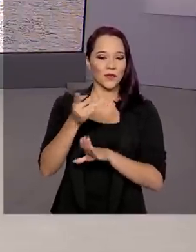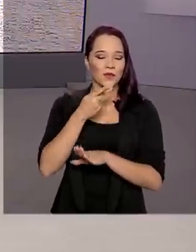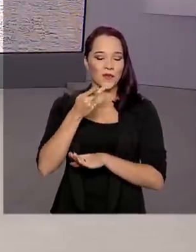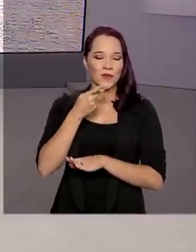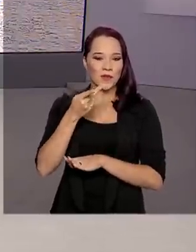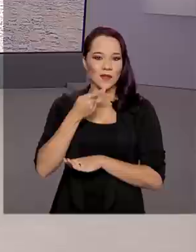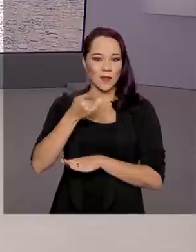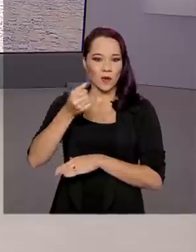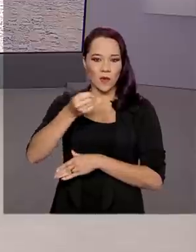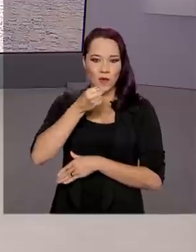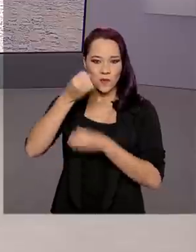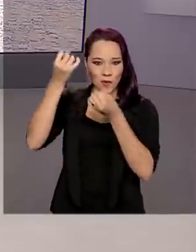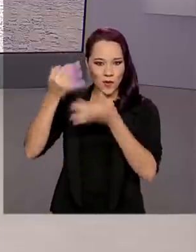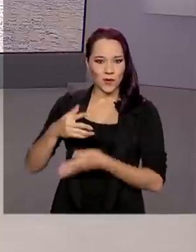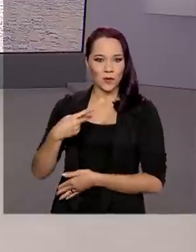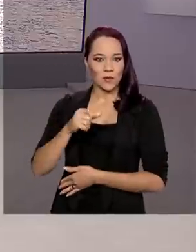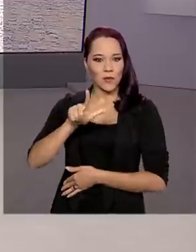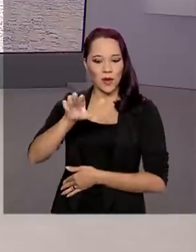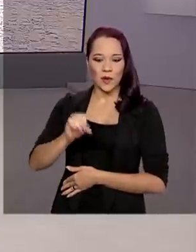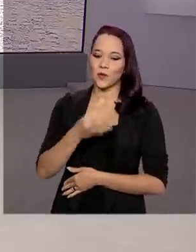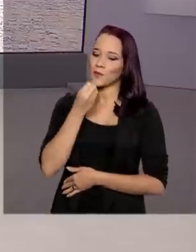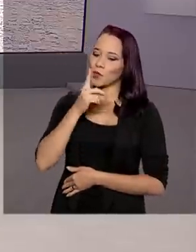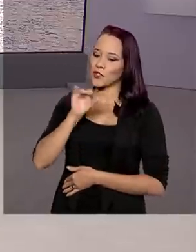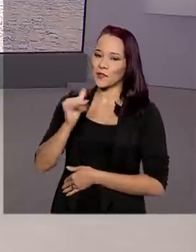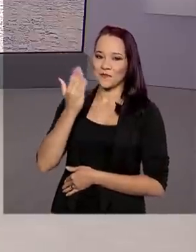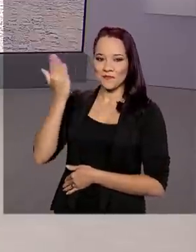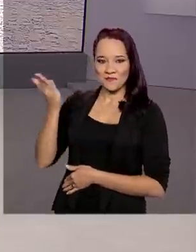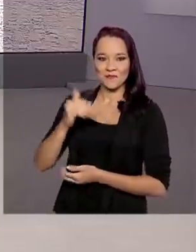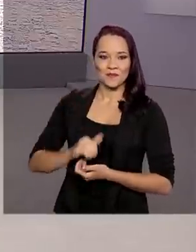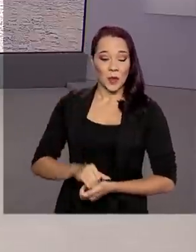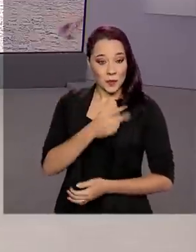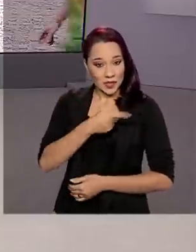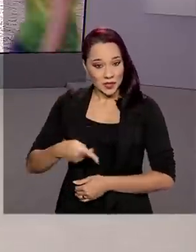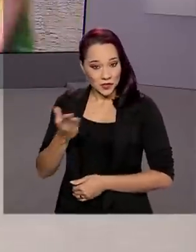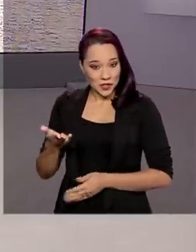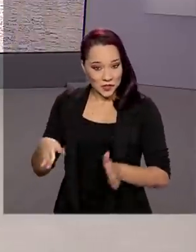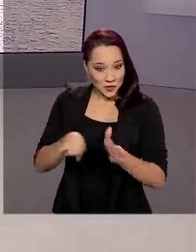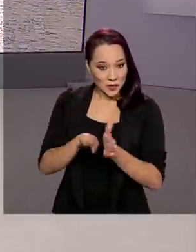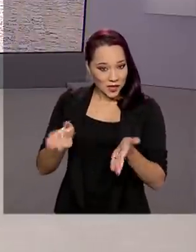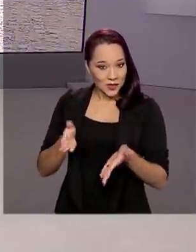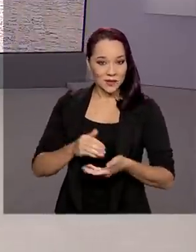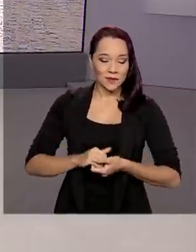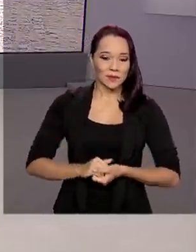com o repórter Paulo Leite. Paulo, bom dia para você. O presidente já chegou por aí?